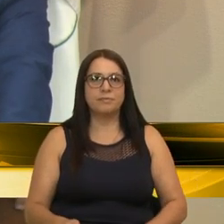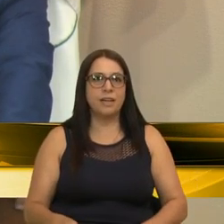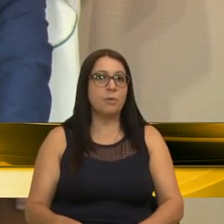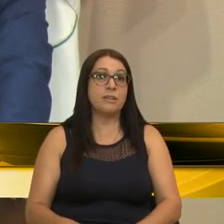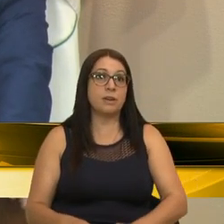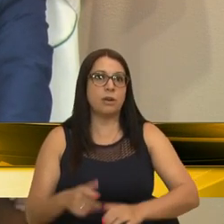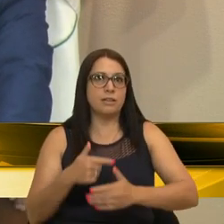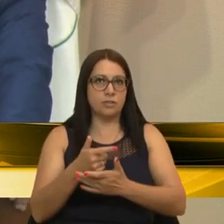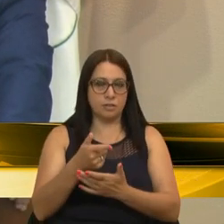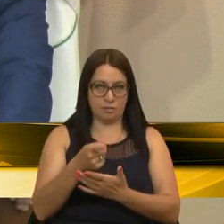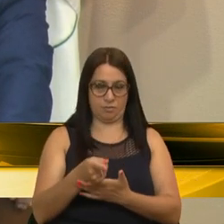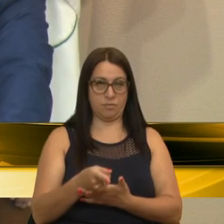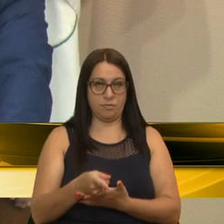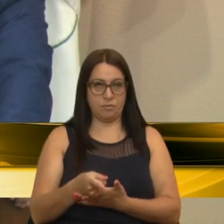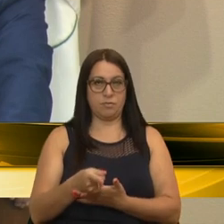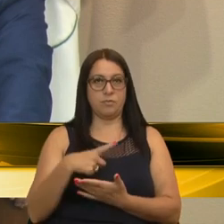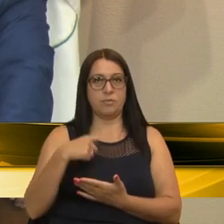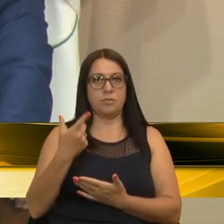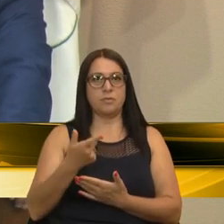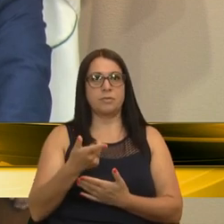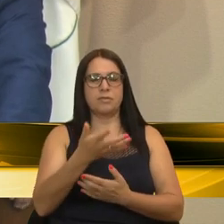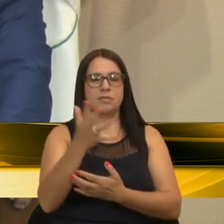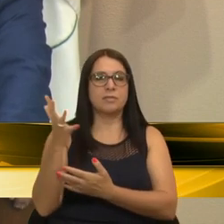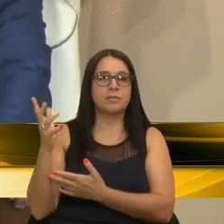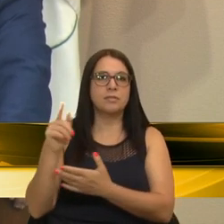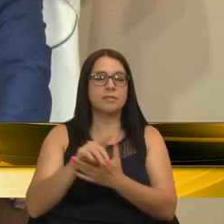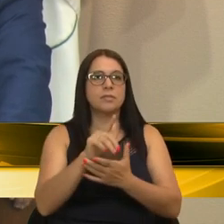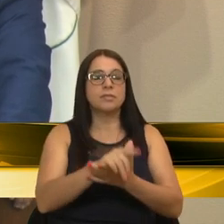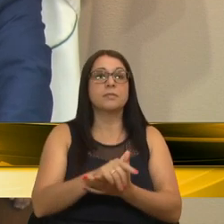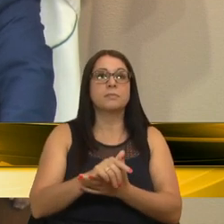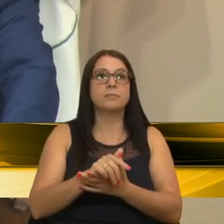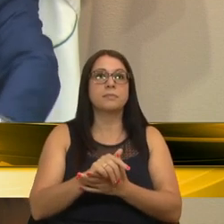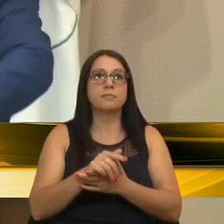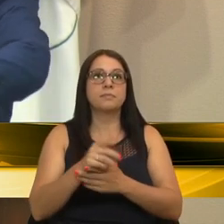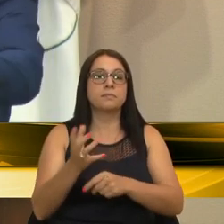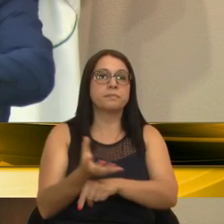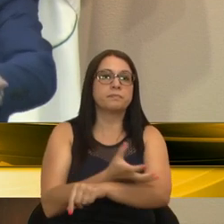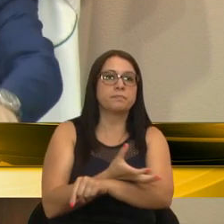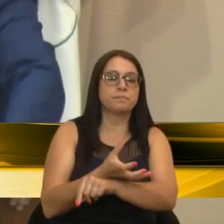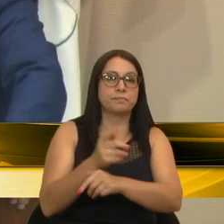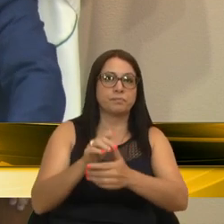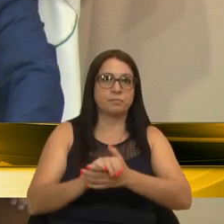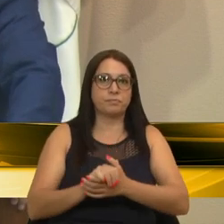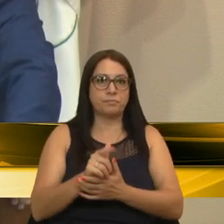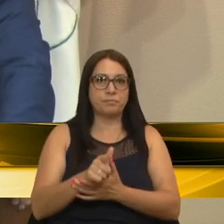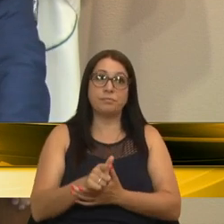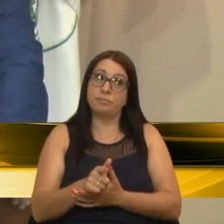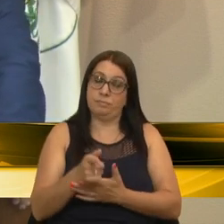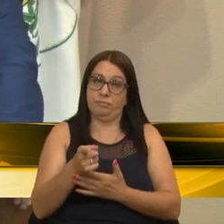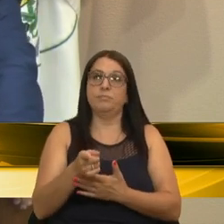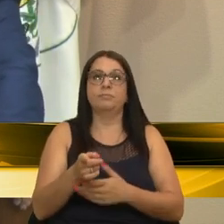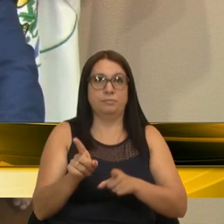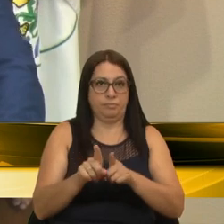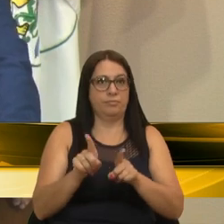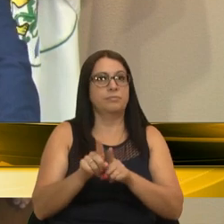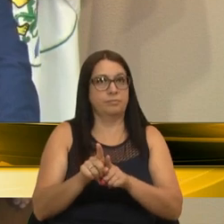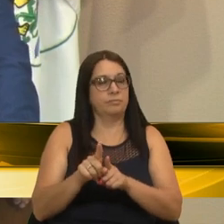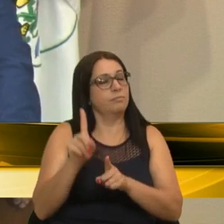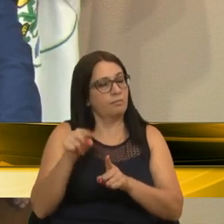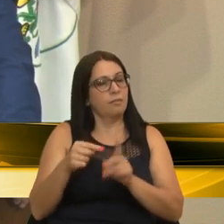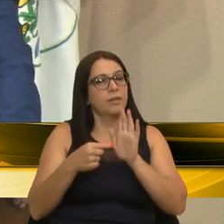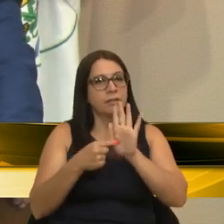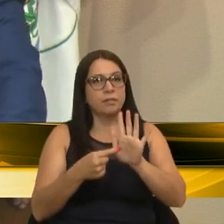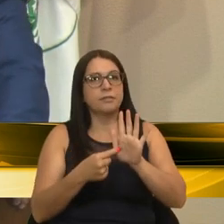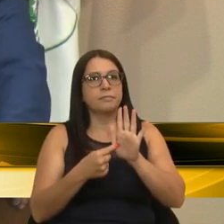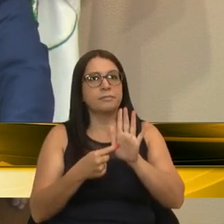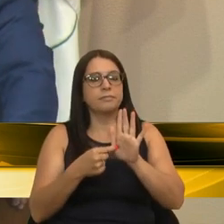Já valeu, né? O mato, a grama não, foram lá cortar o mato, ontem de tarde estavam cortando o mato, então é um sinal que a